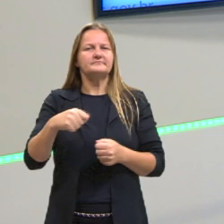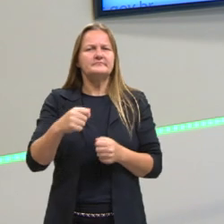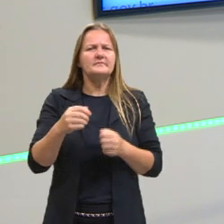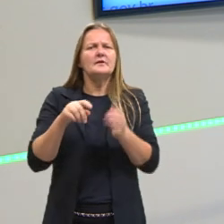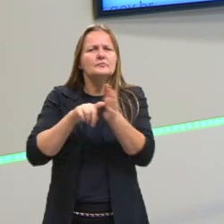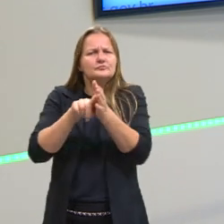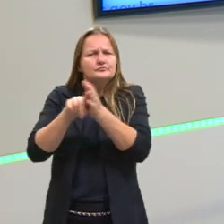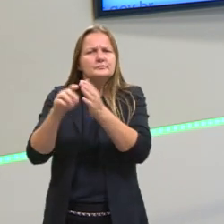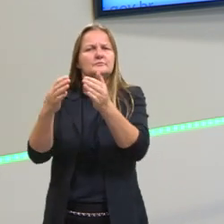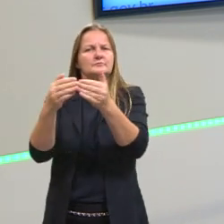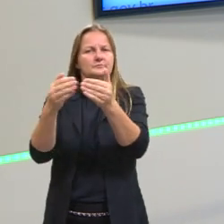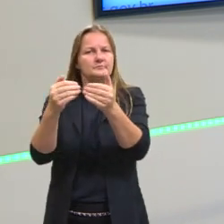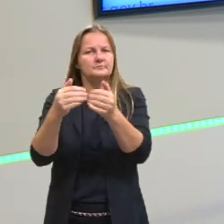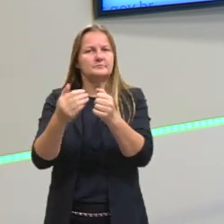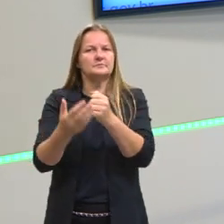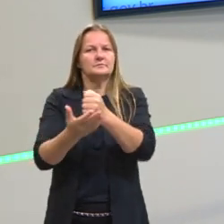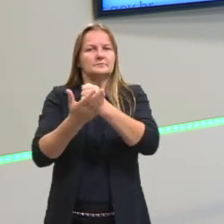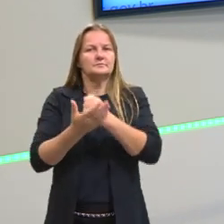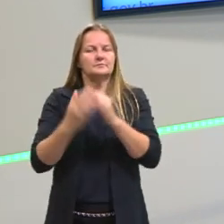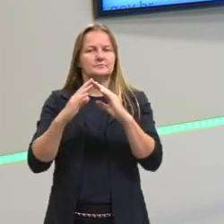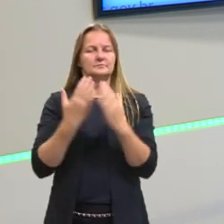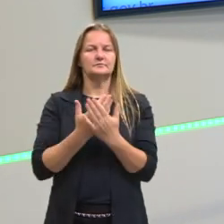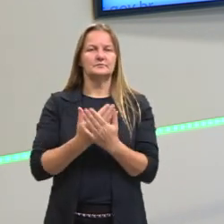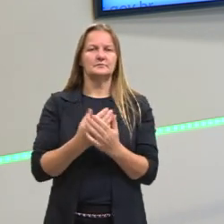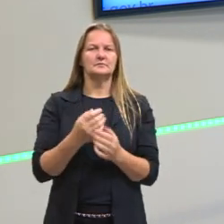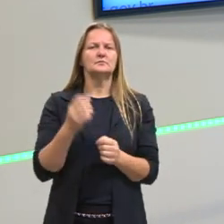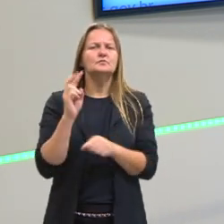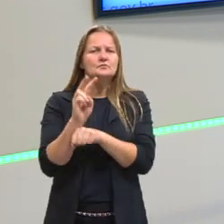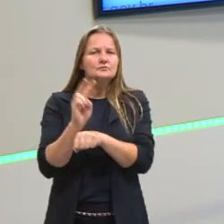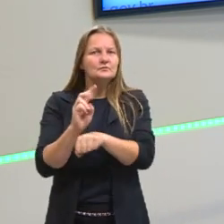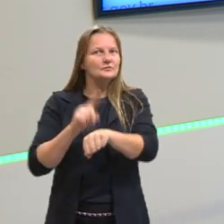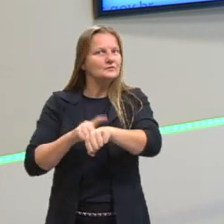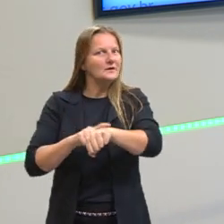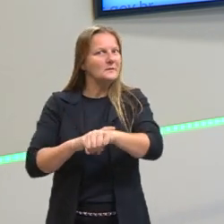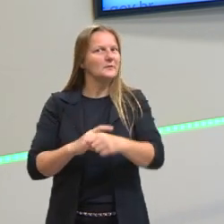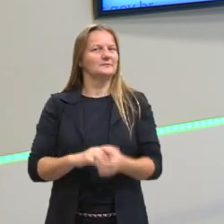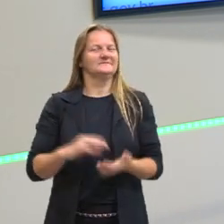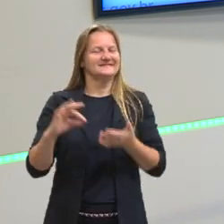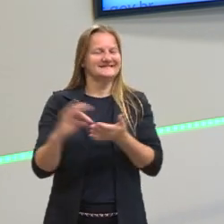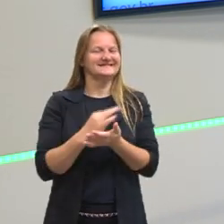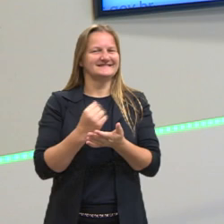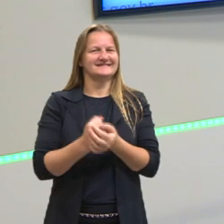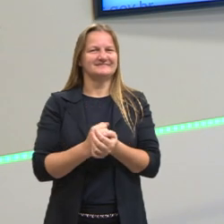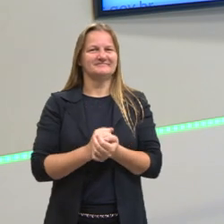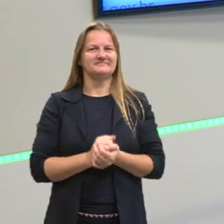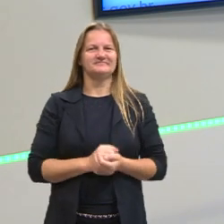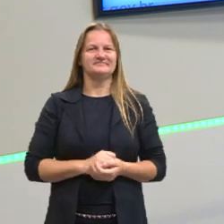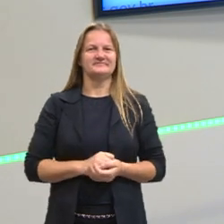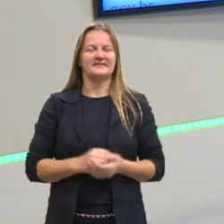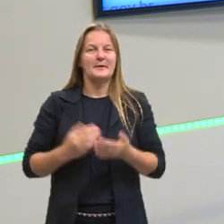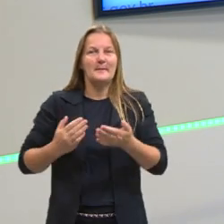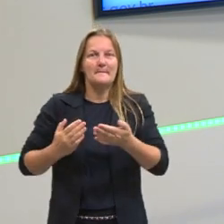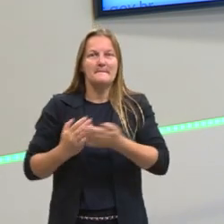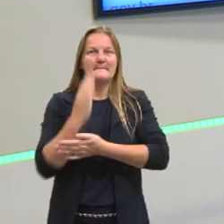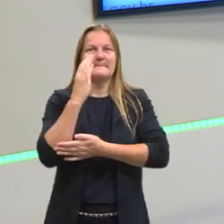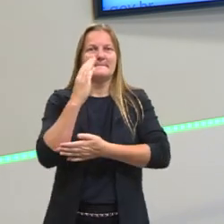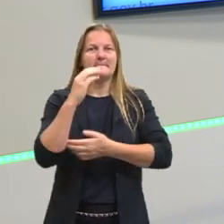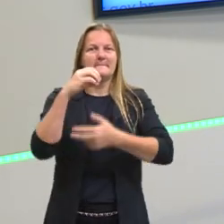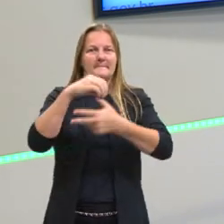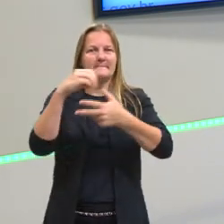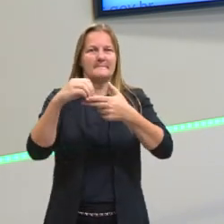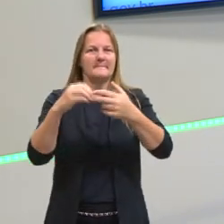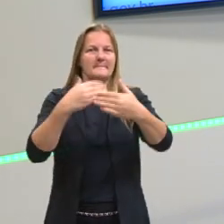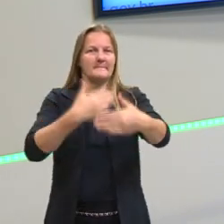ajuda aí na sua escola, mas não deixe para os últimos dias, que aí você tem a passagem garantida para a